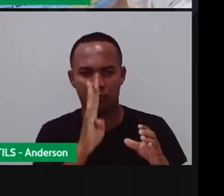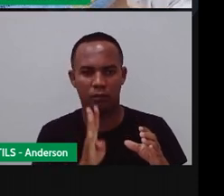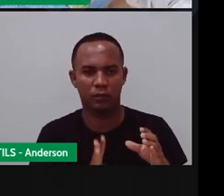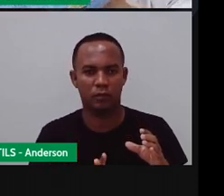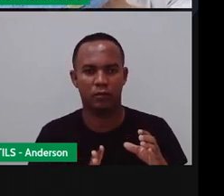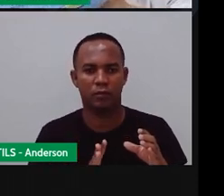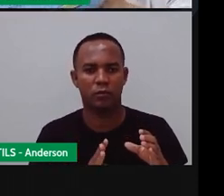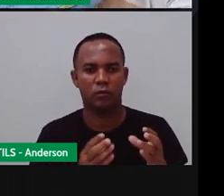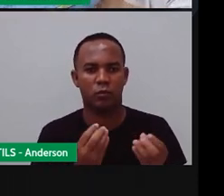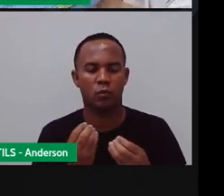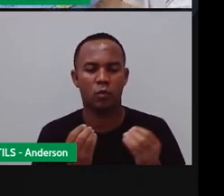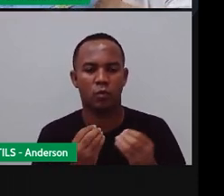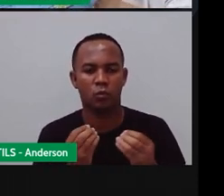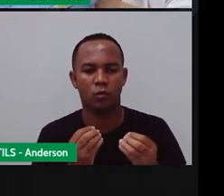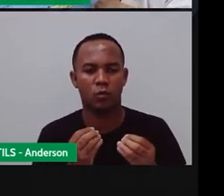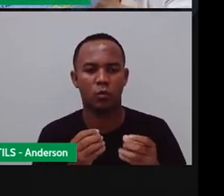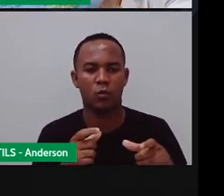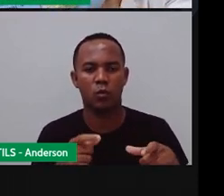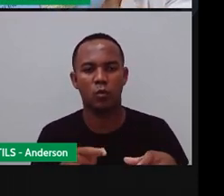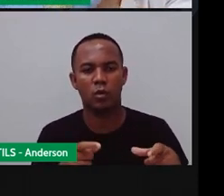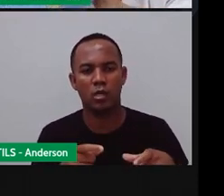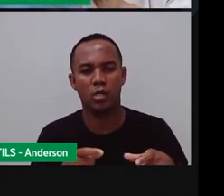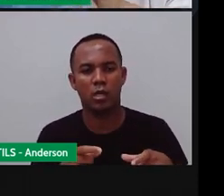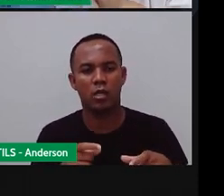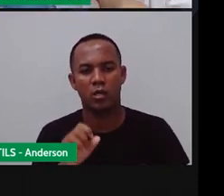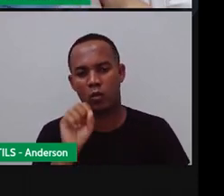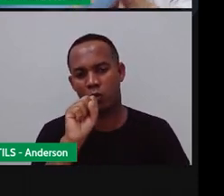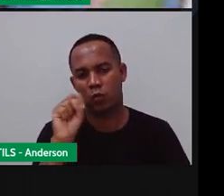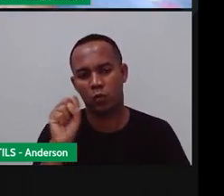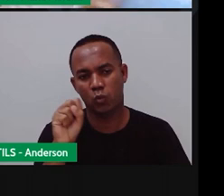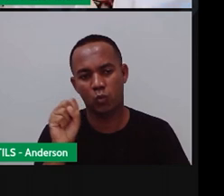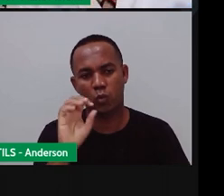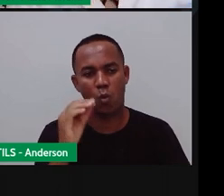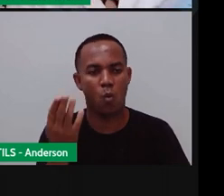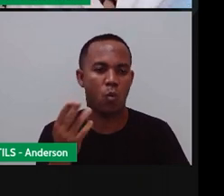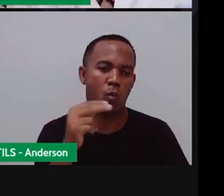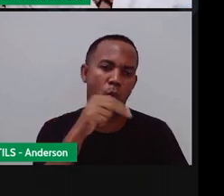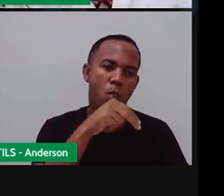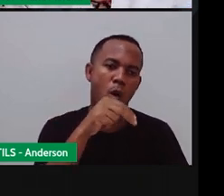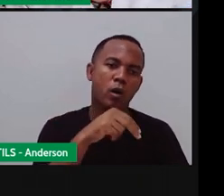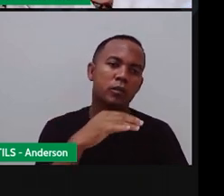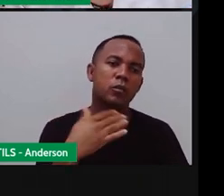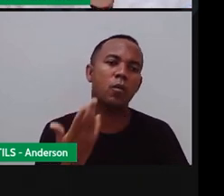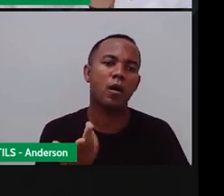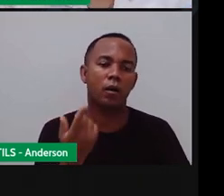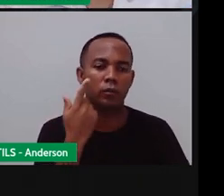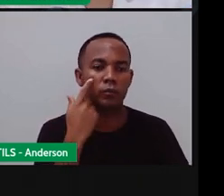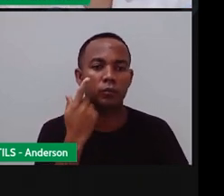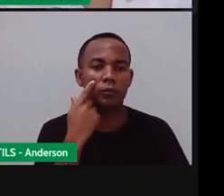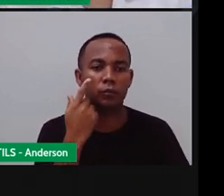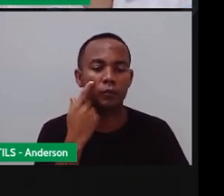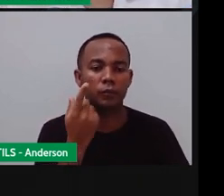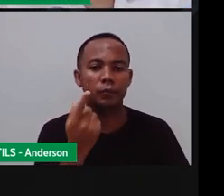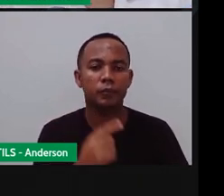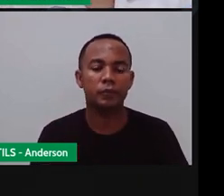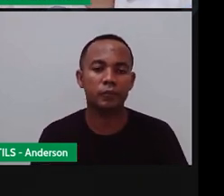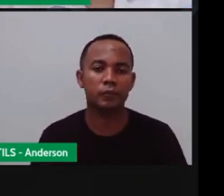está mais para o sul ou para o norte para o sul e aí ele está falando do hemisfério